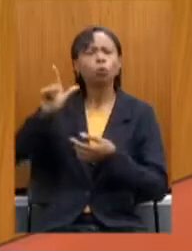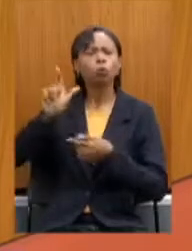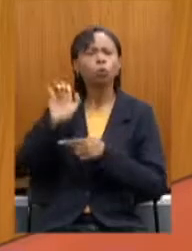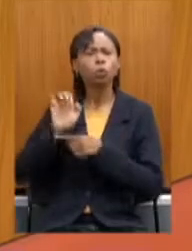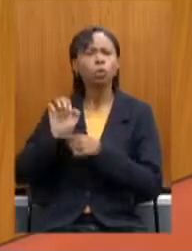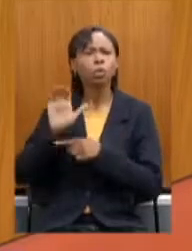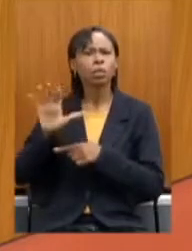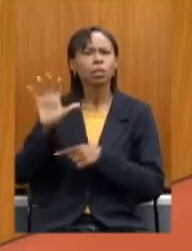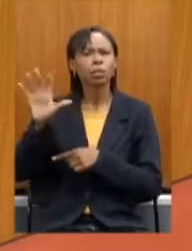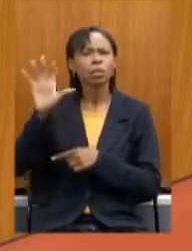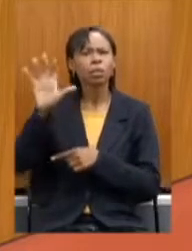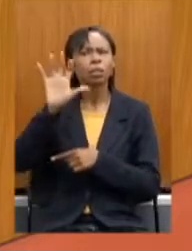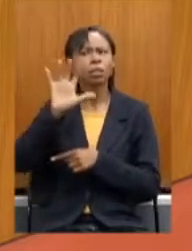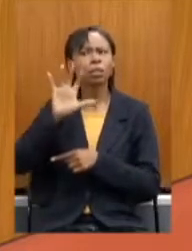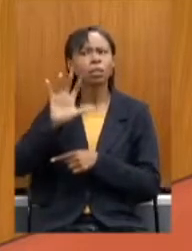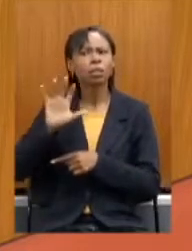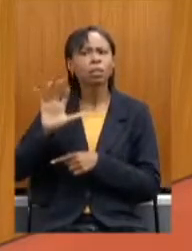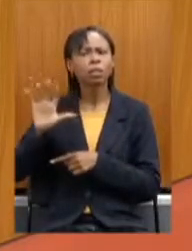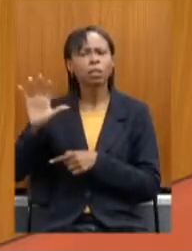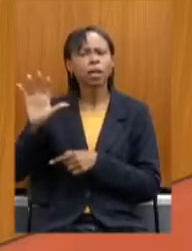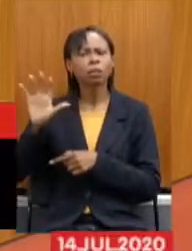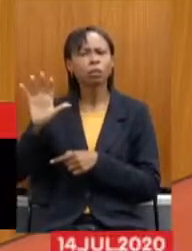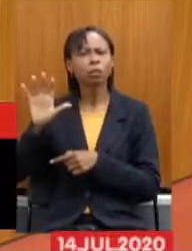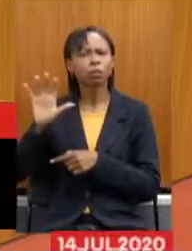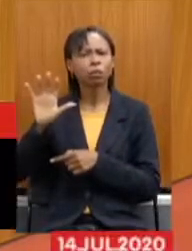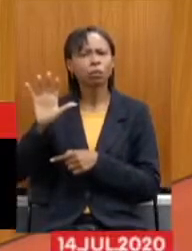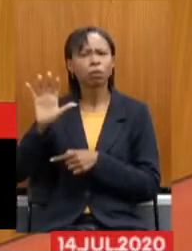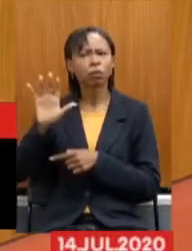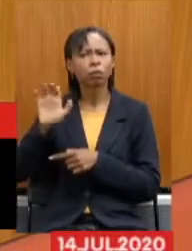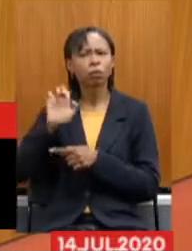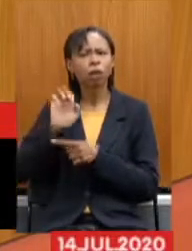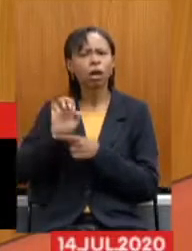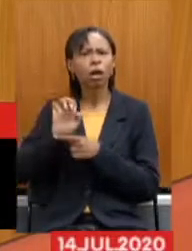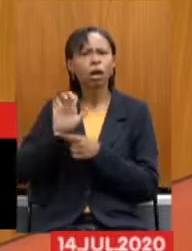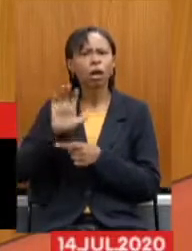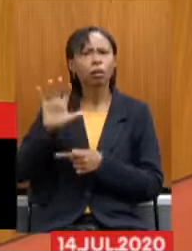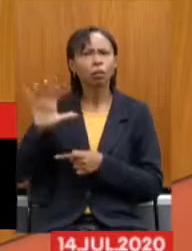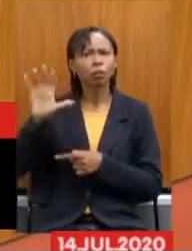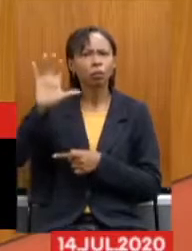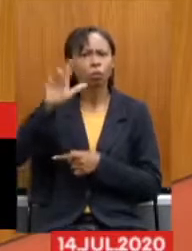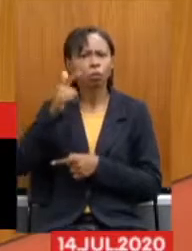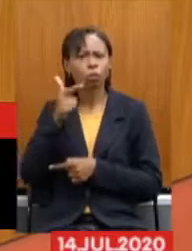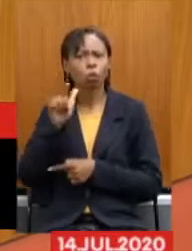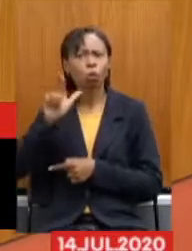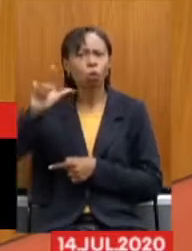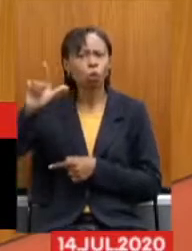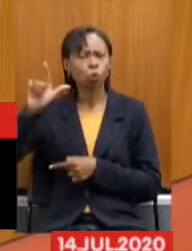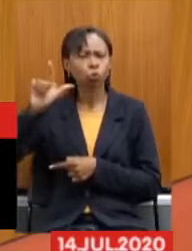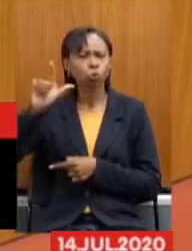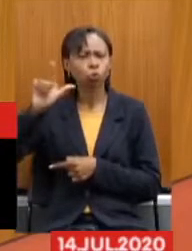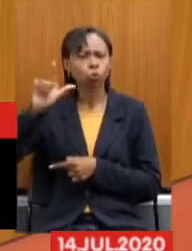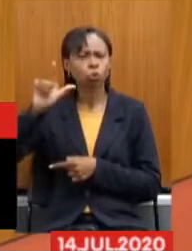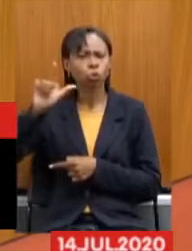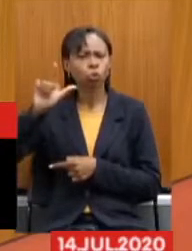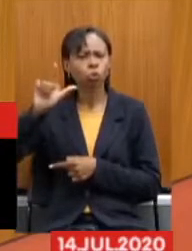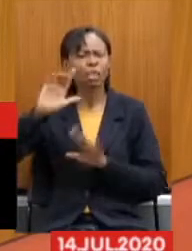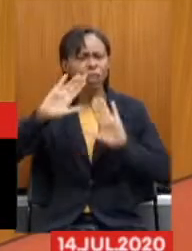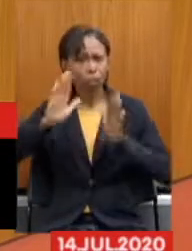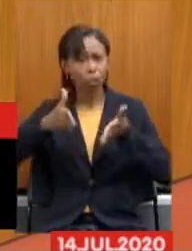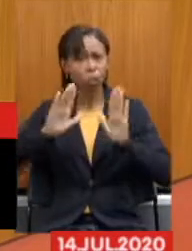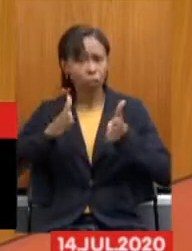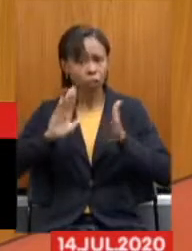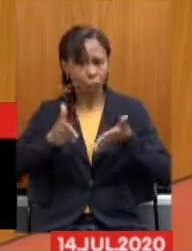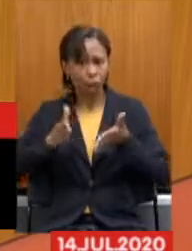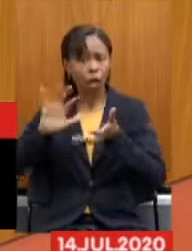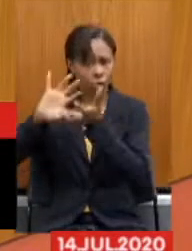orientação, os outros estados que já está em exercício essa reforma,